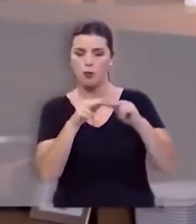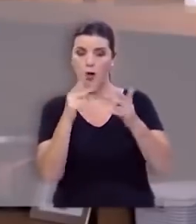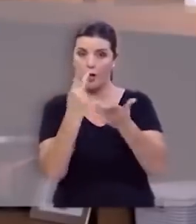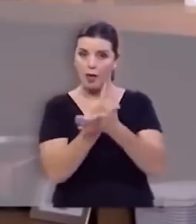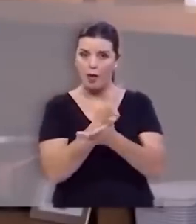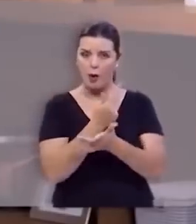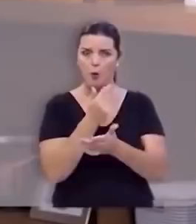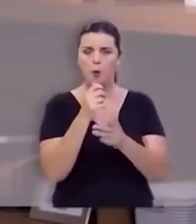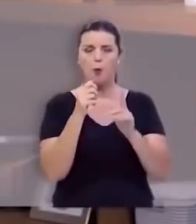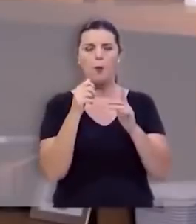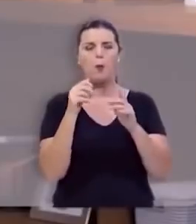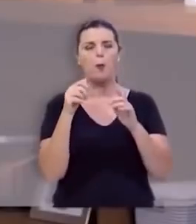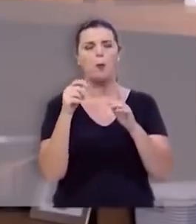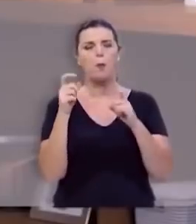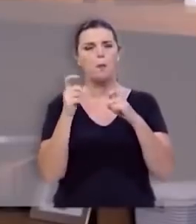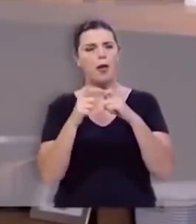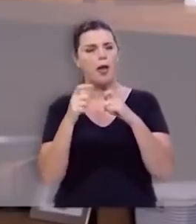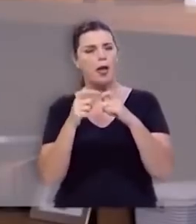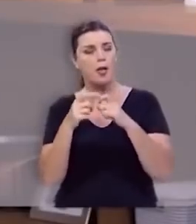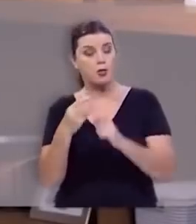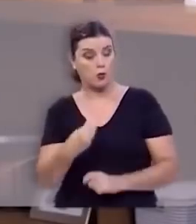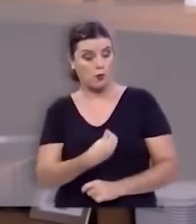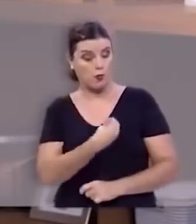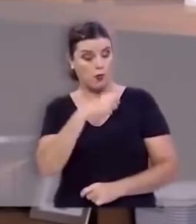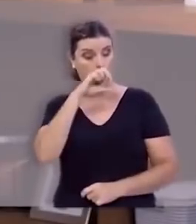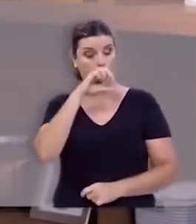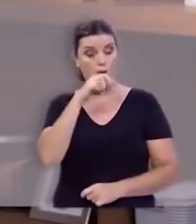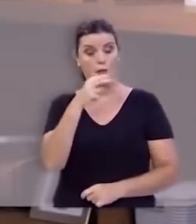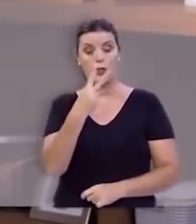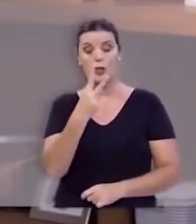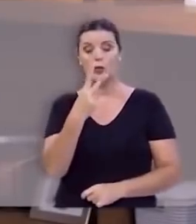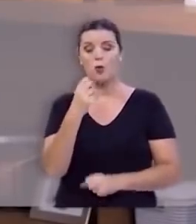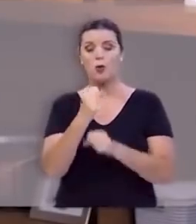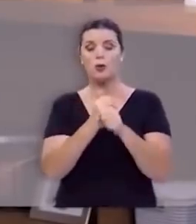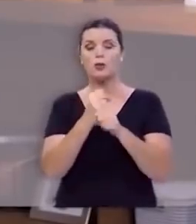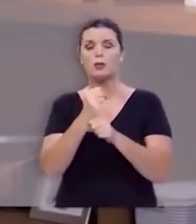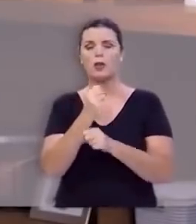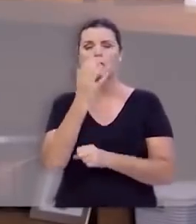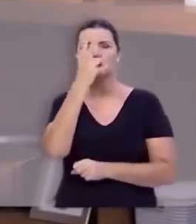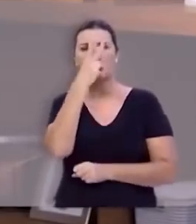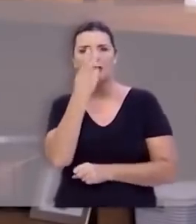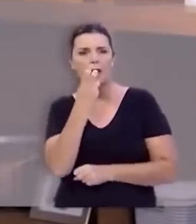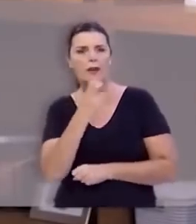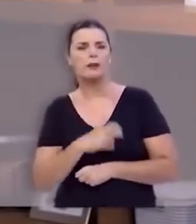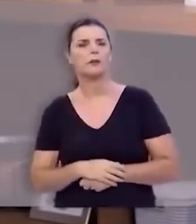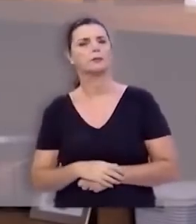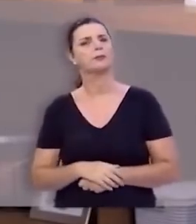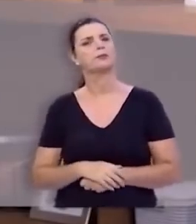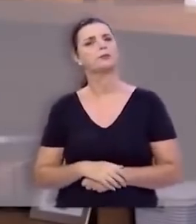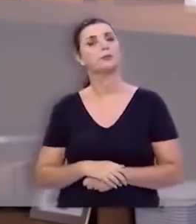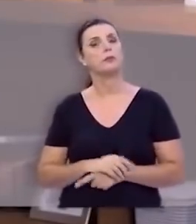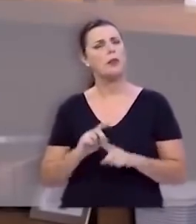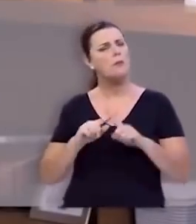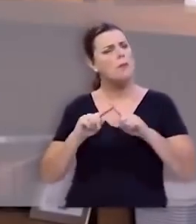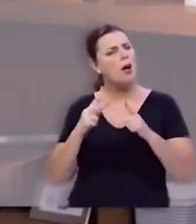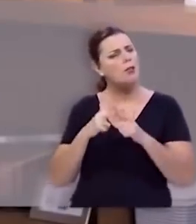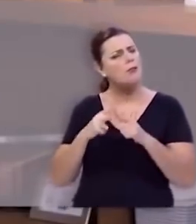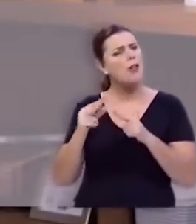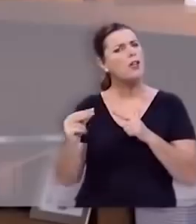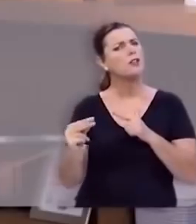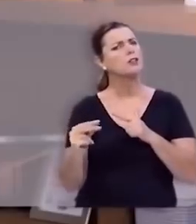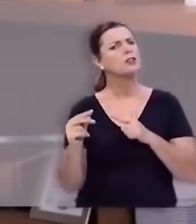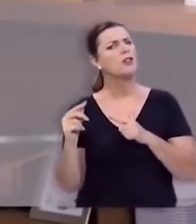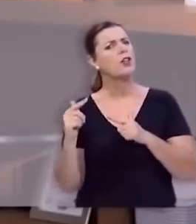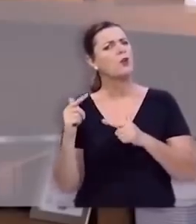médico. Viveu noventa e dois anos na escuridão. Mas venceu o